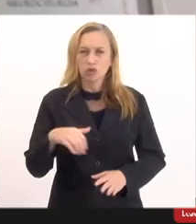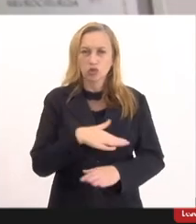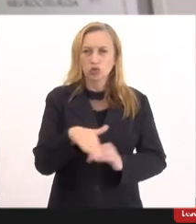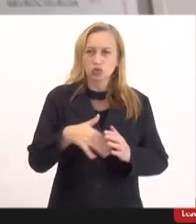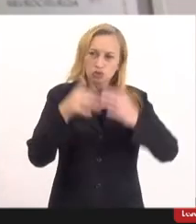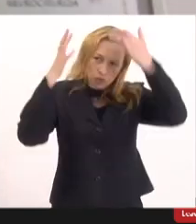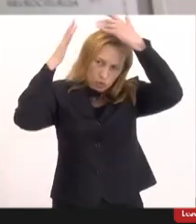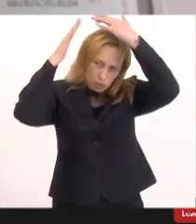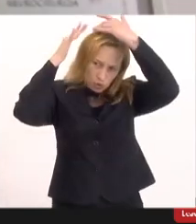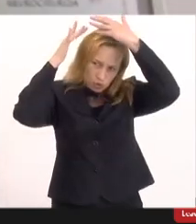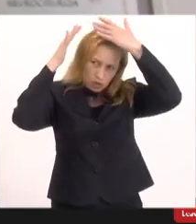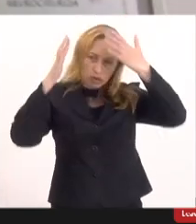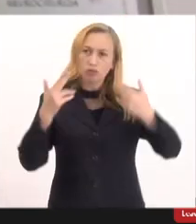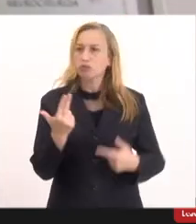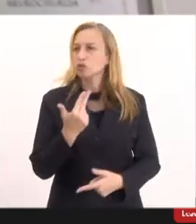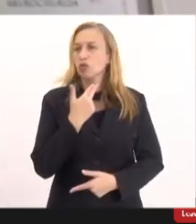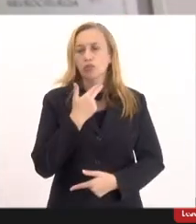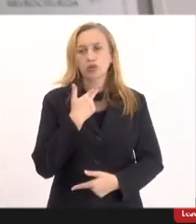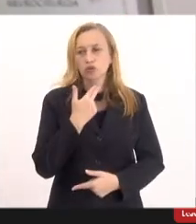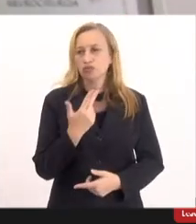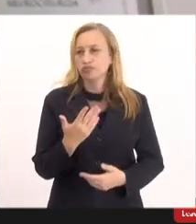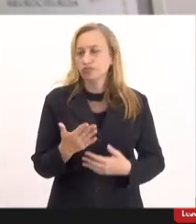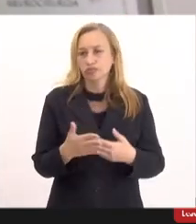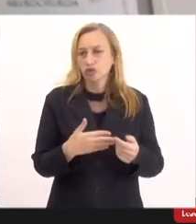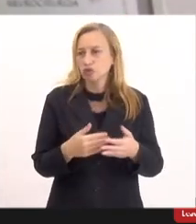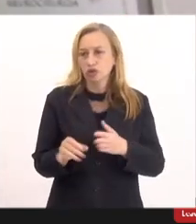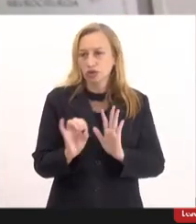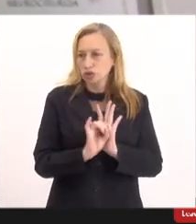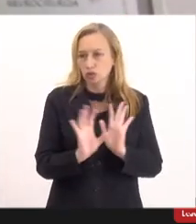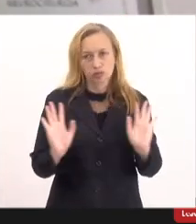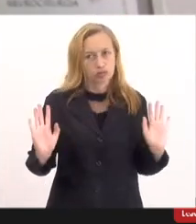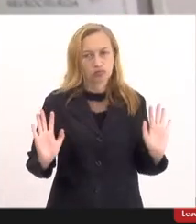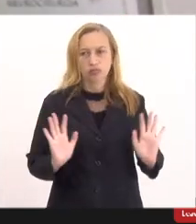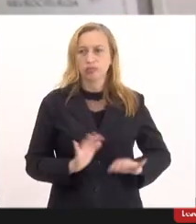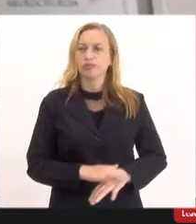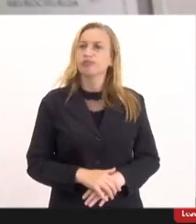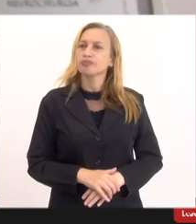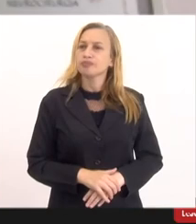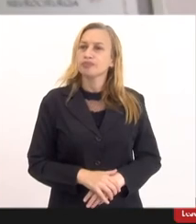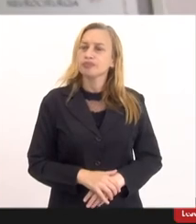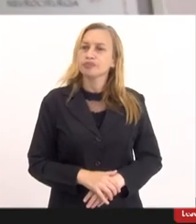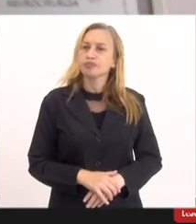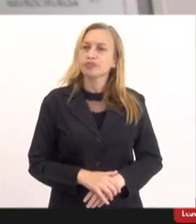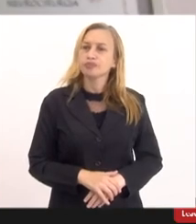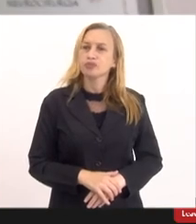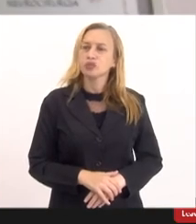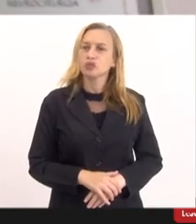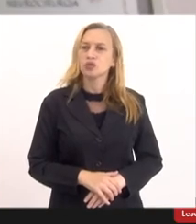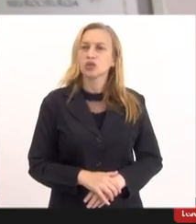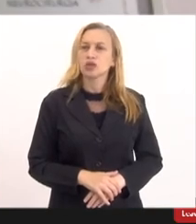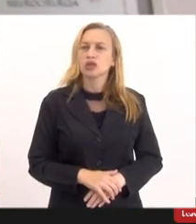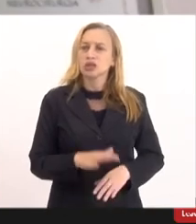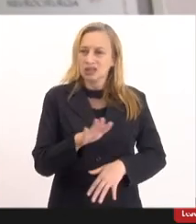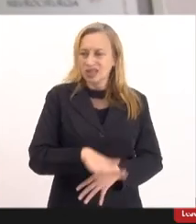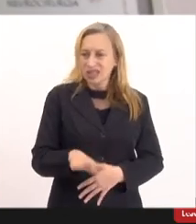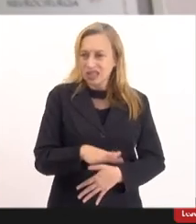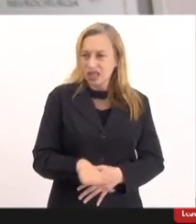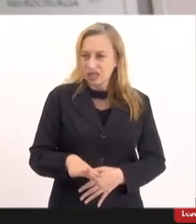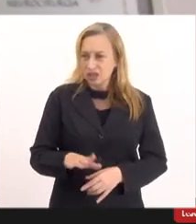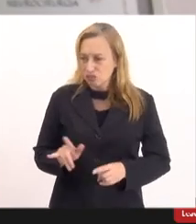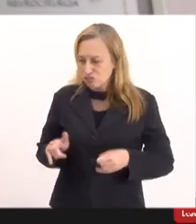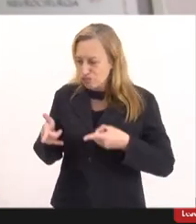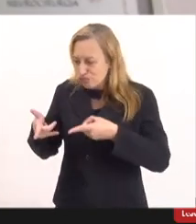isso não pode ser do jeito que está sendo feito o único pensamento desse pai depois que essa criança foi enterrada foi